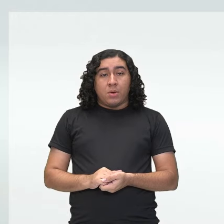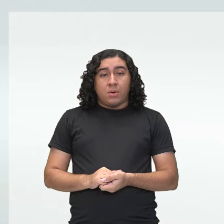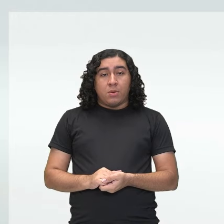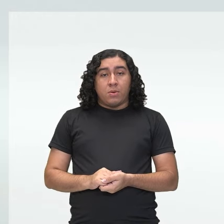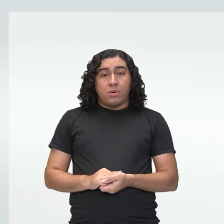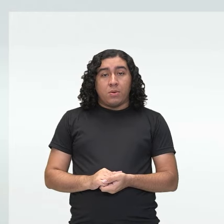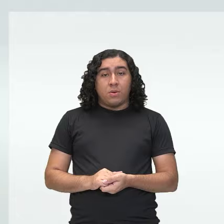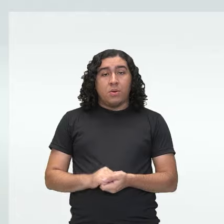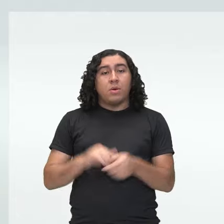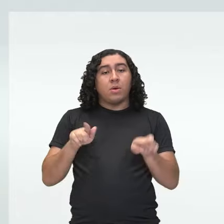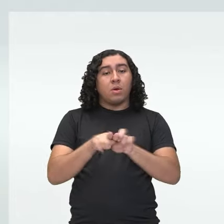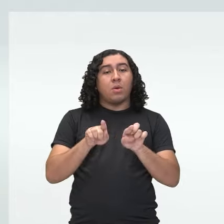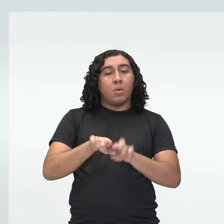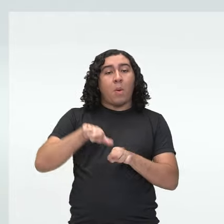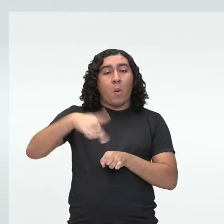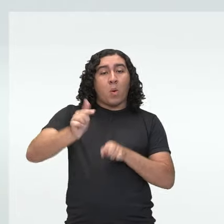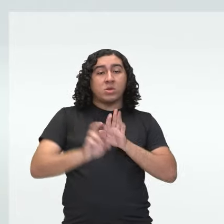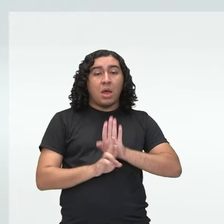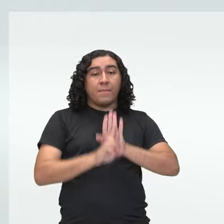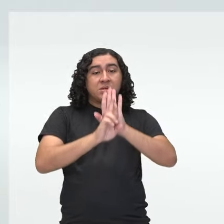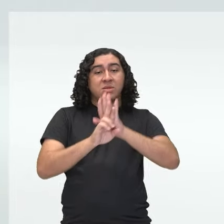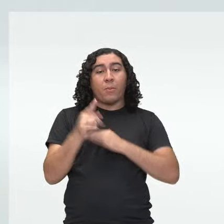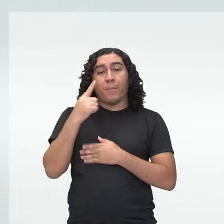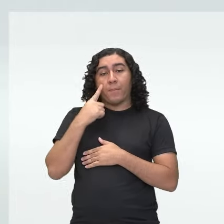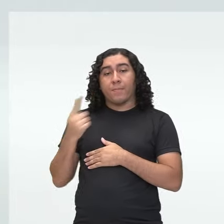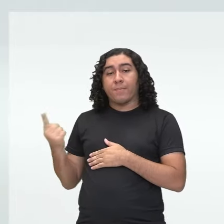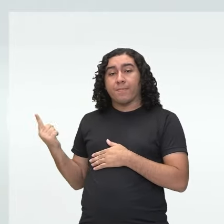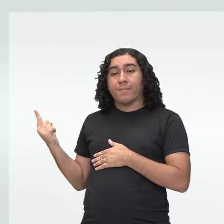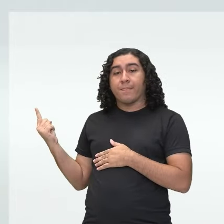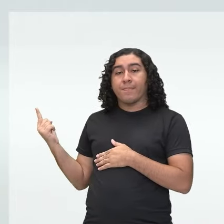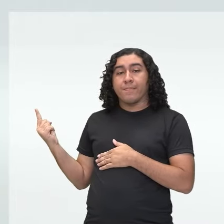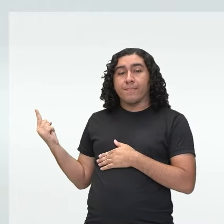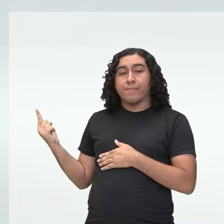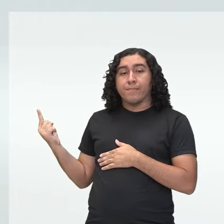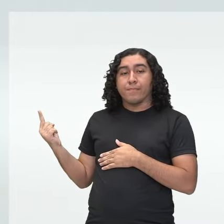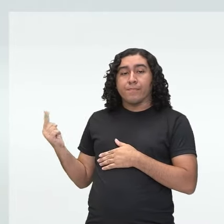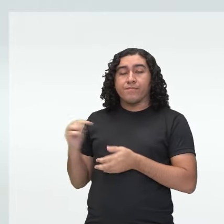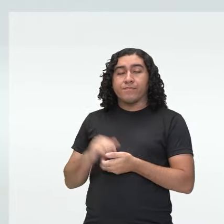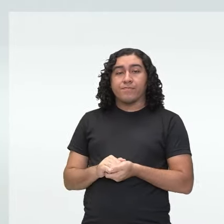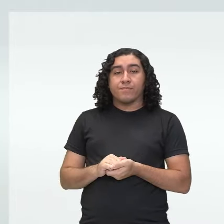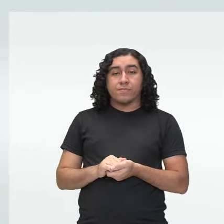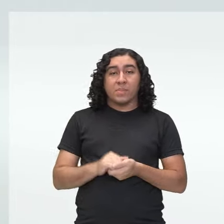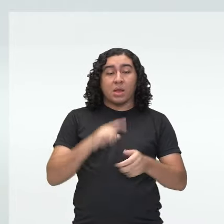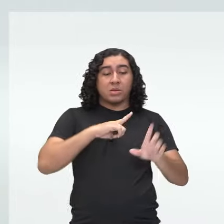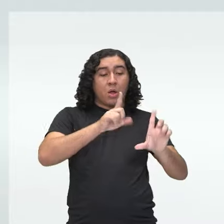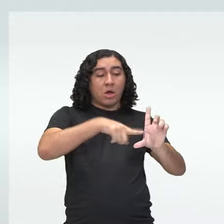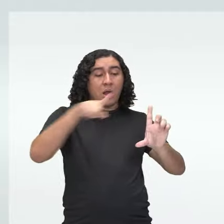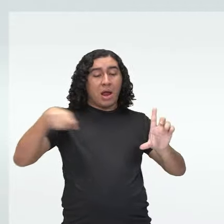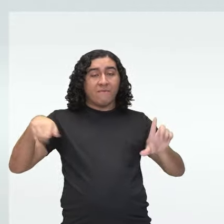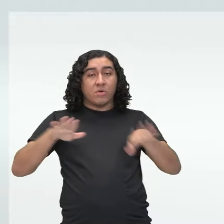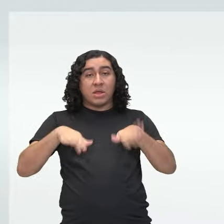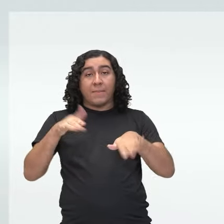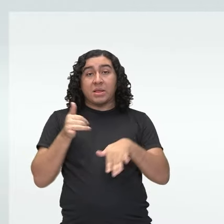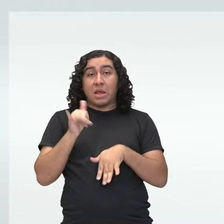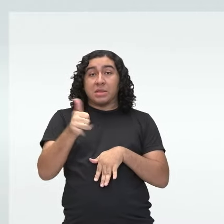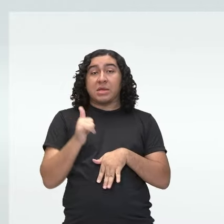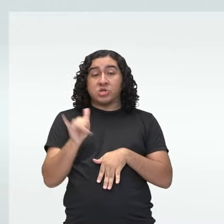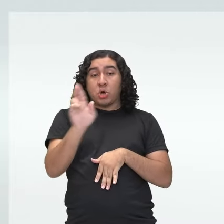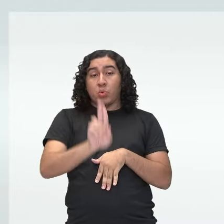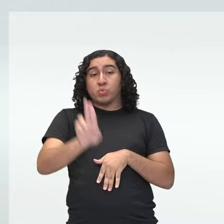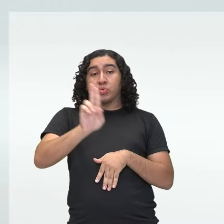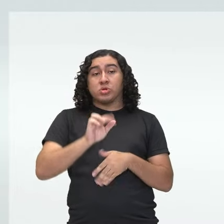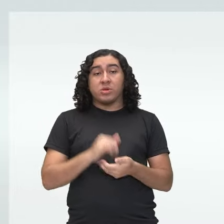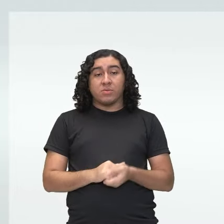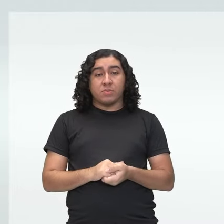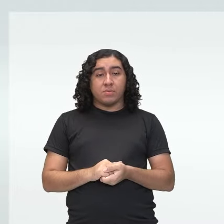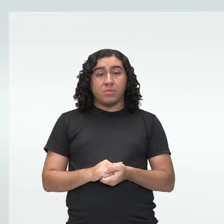representação. Nesse caso, gente vai observar esse gráfico de acordo com o fluxo de energia. A gente tem